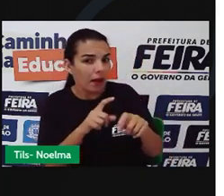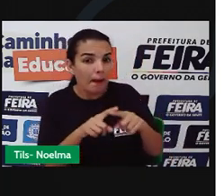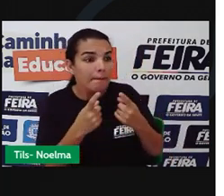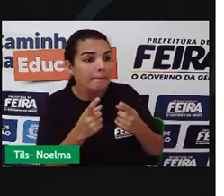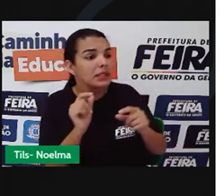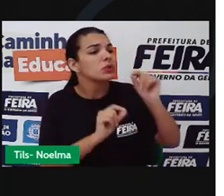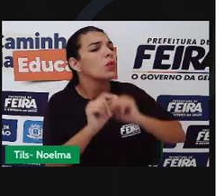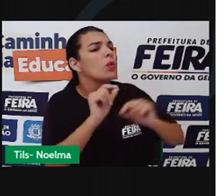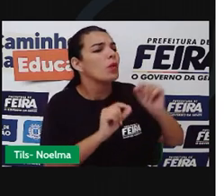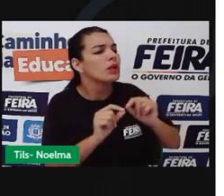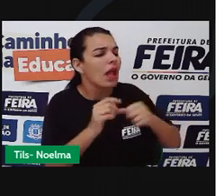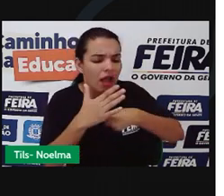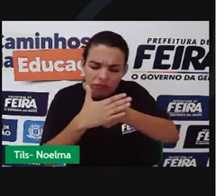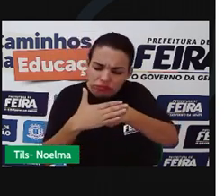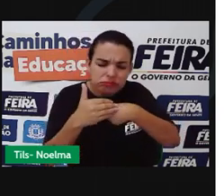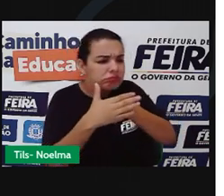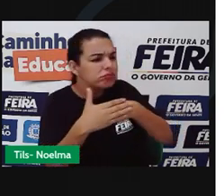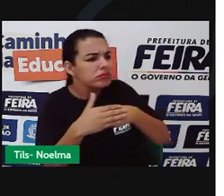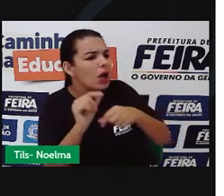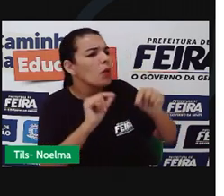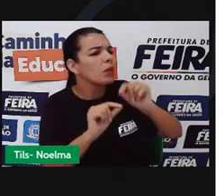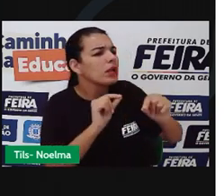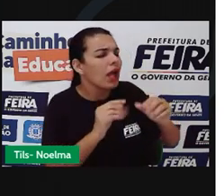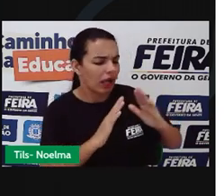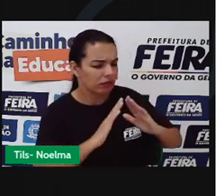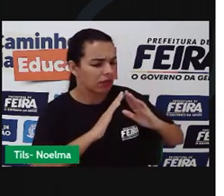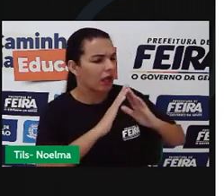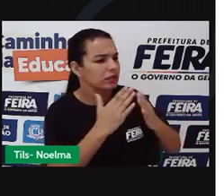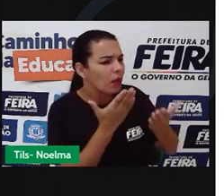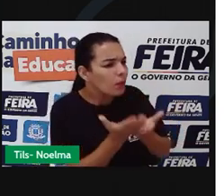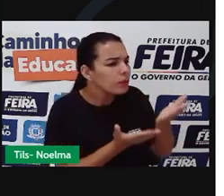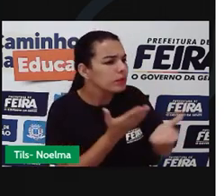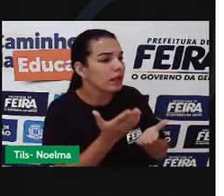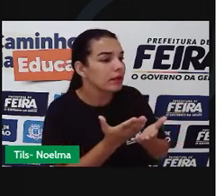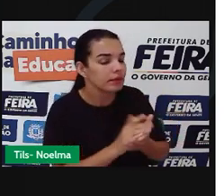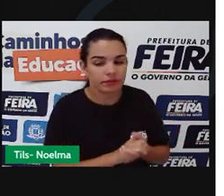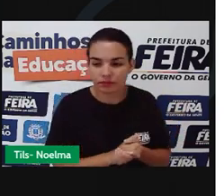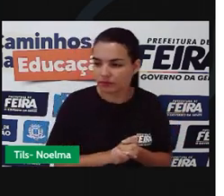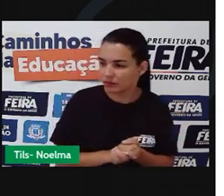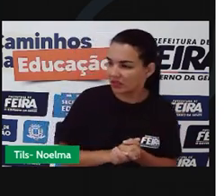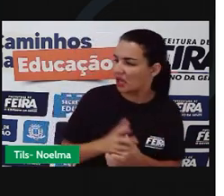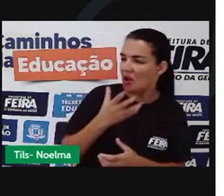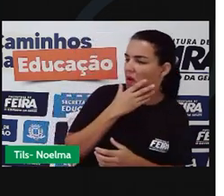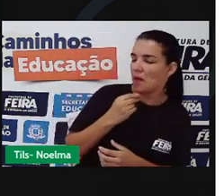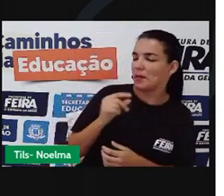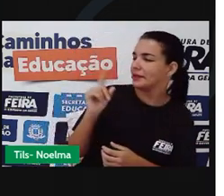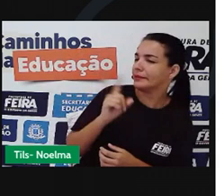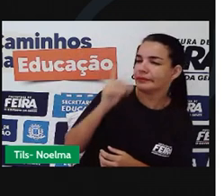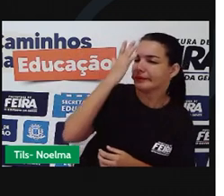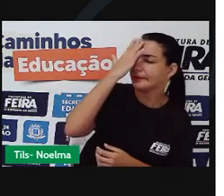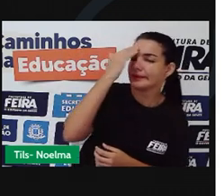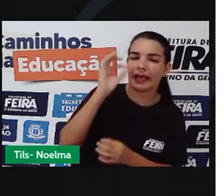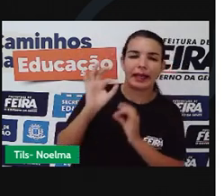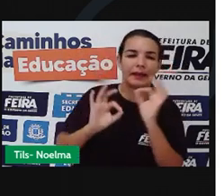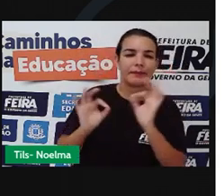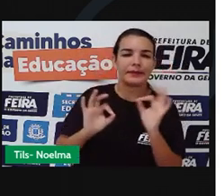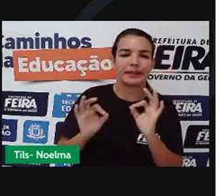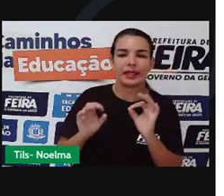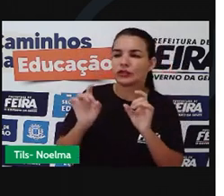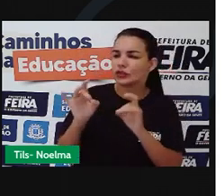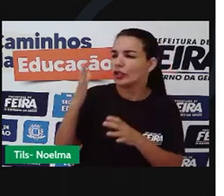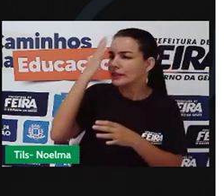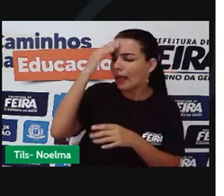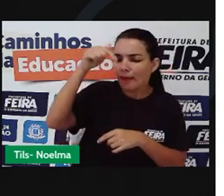O que é cativar? O que é domesticar? Ah, os homens. Os homens só sabem vir aqui